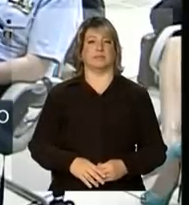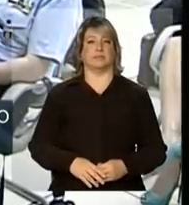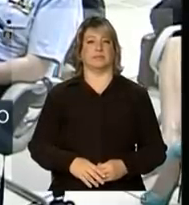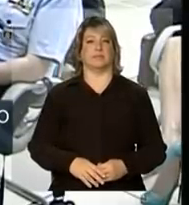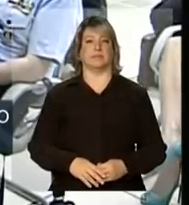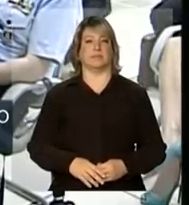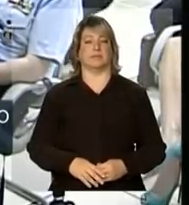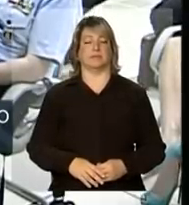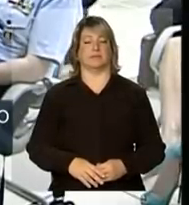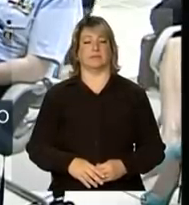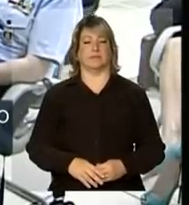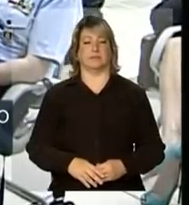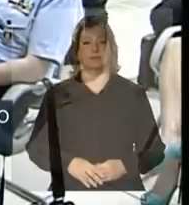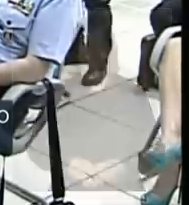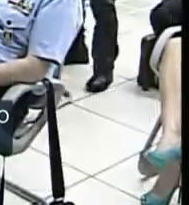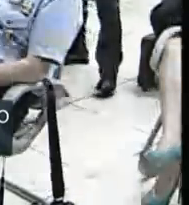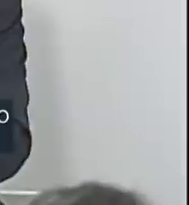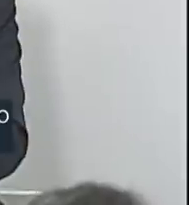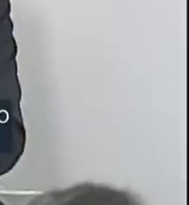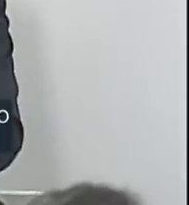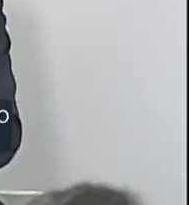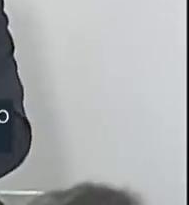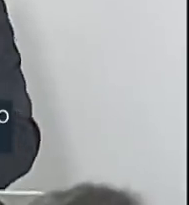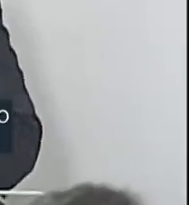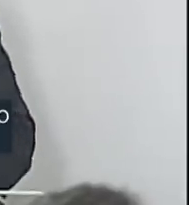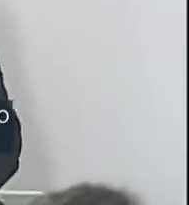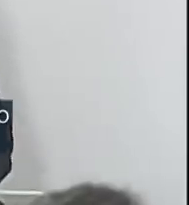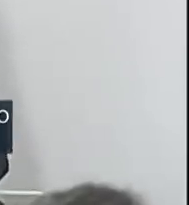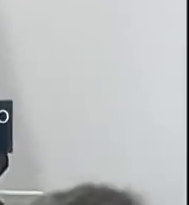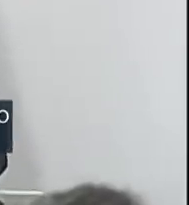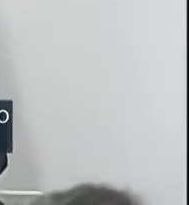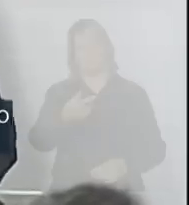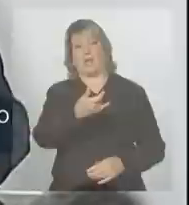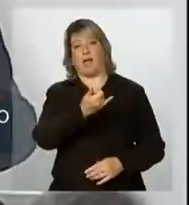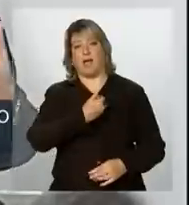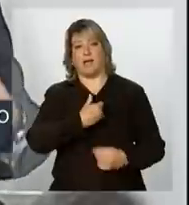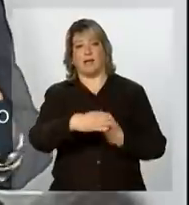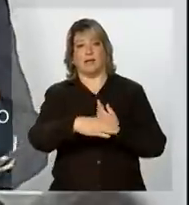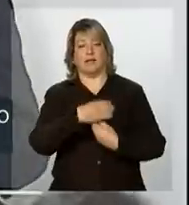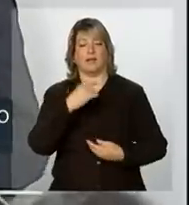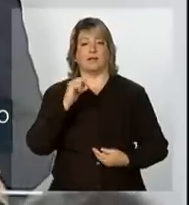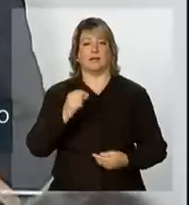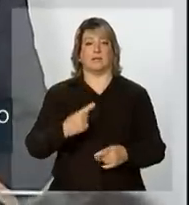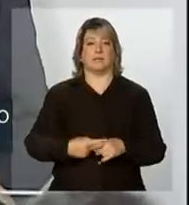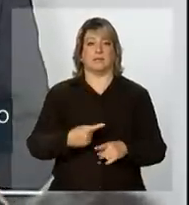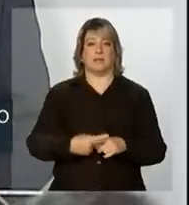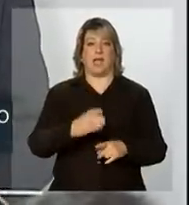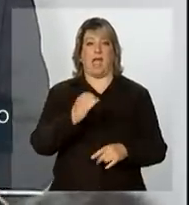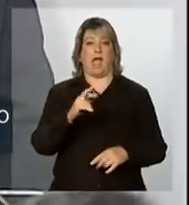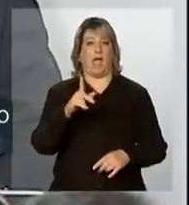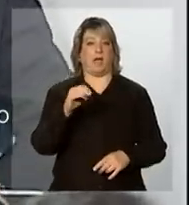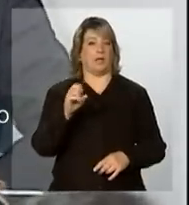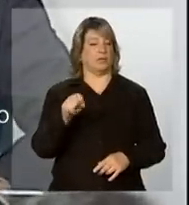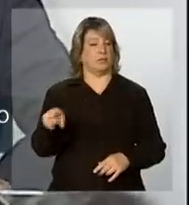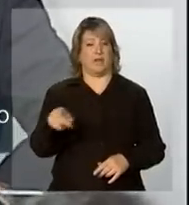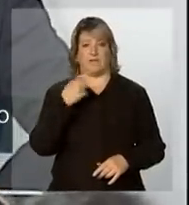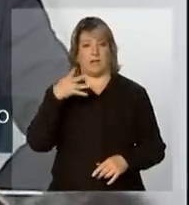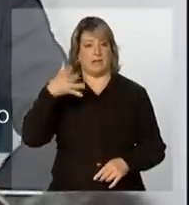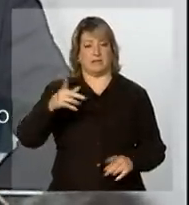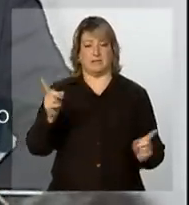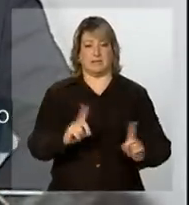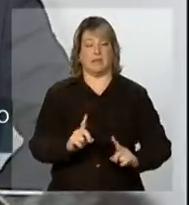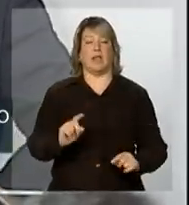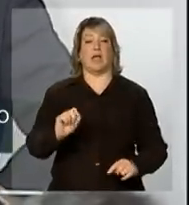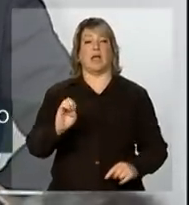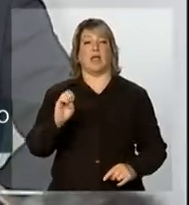Augustinho Gura, desculpe. Estou sendo retificado, não é, doutor, o professor Carlos Nobre que vai fazer a apresentação, mas